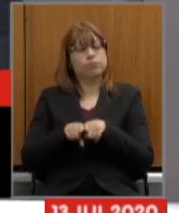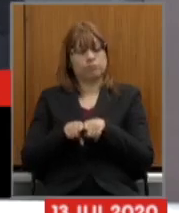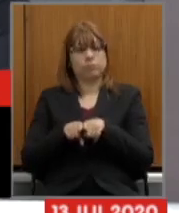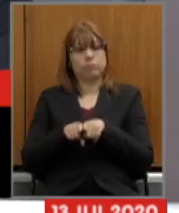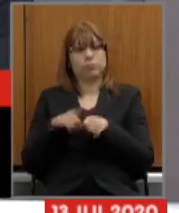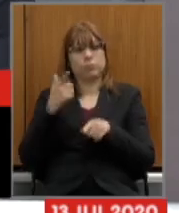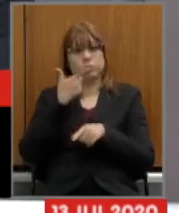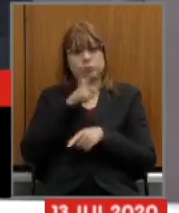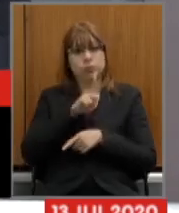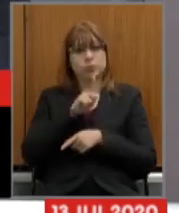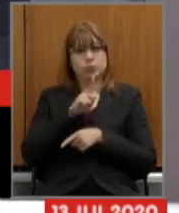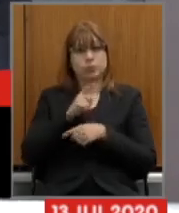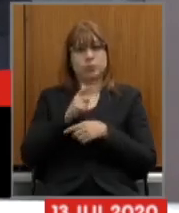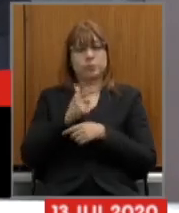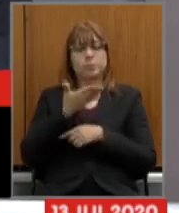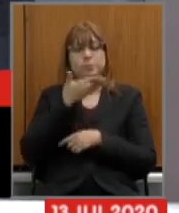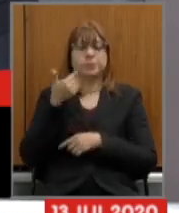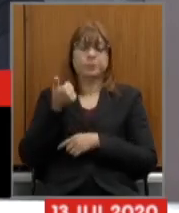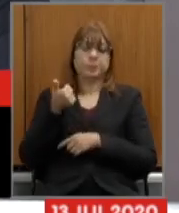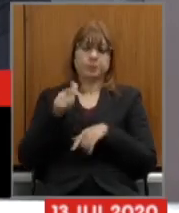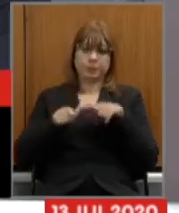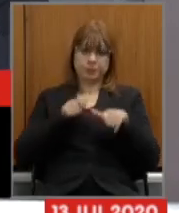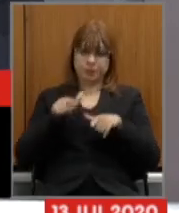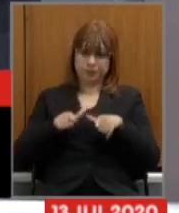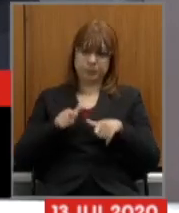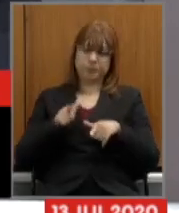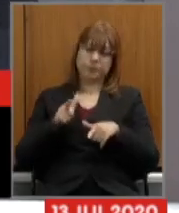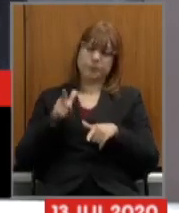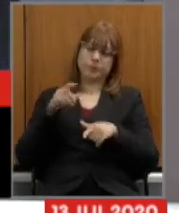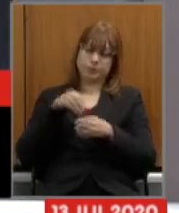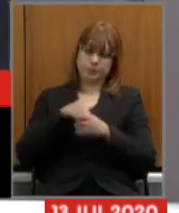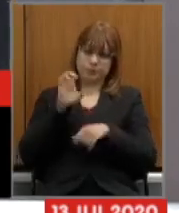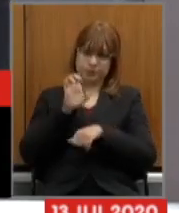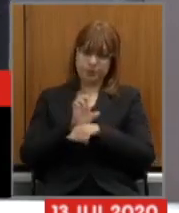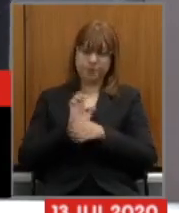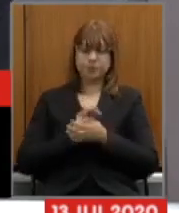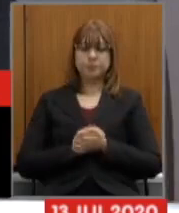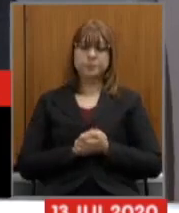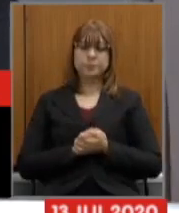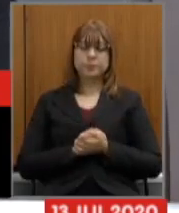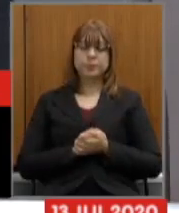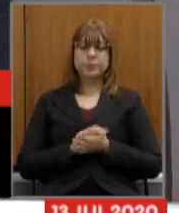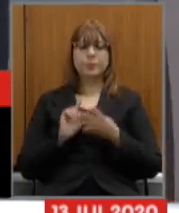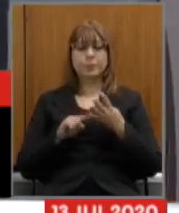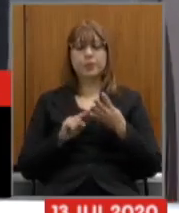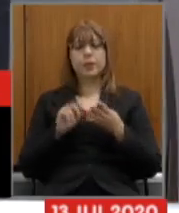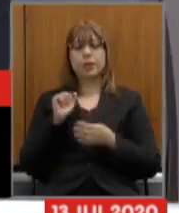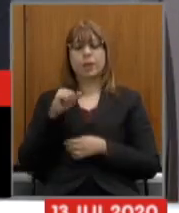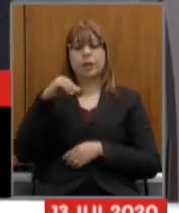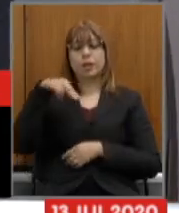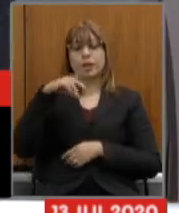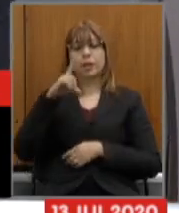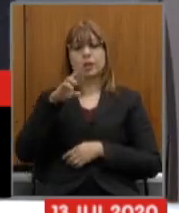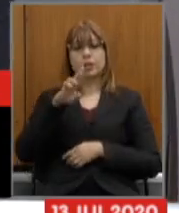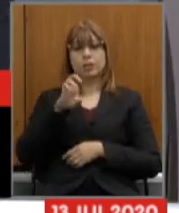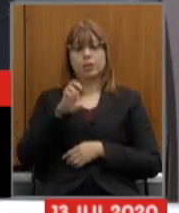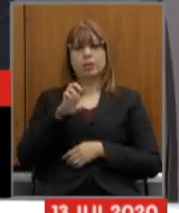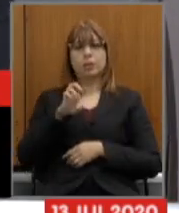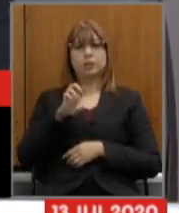pelo poder público no nosso estado sobre o deputado André Quintão ele fez umas falas